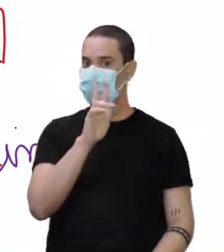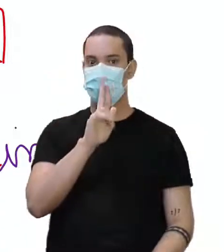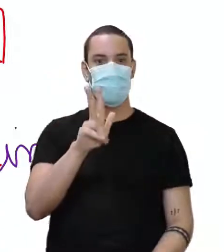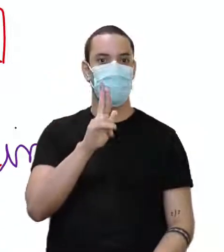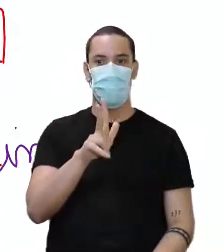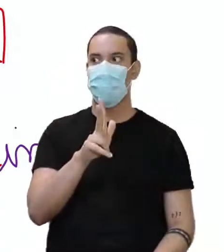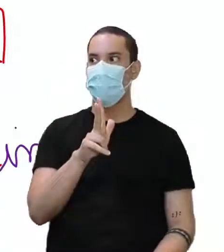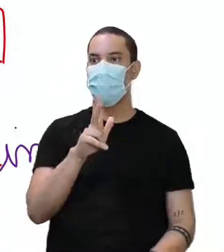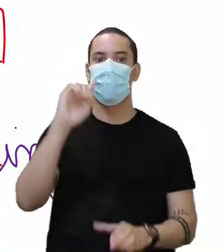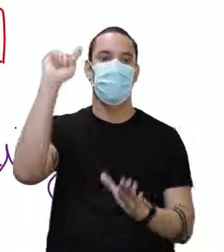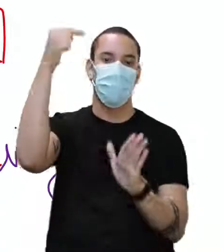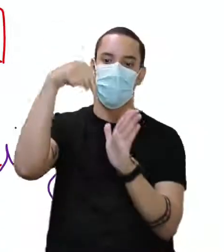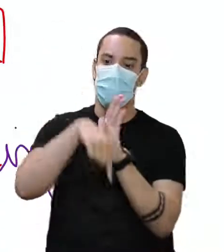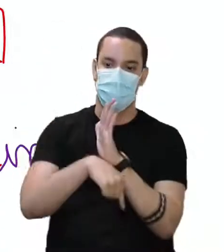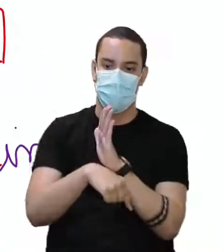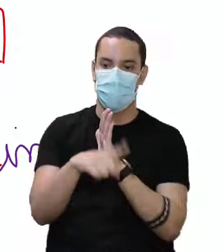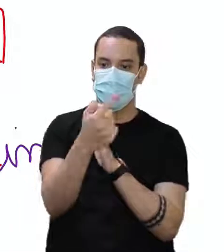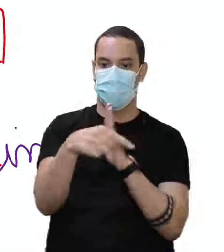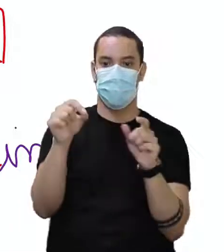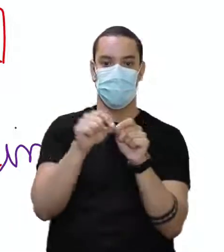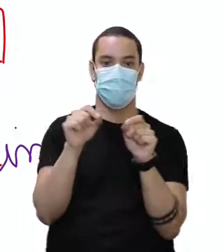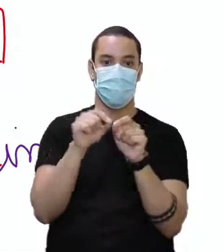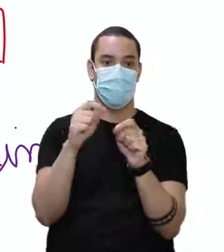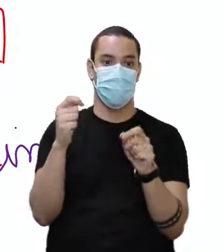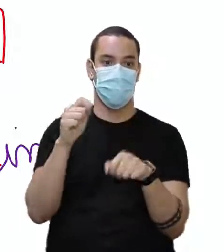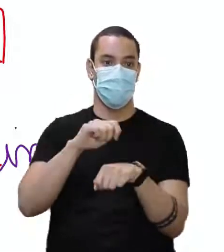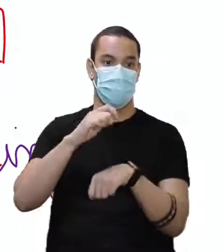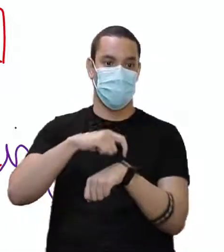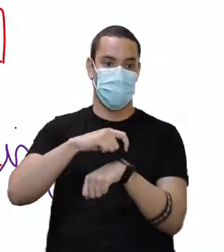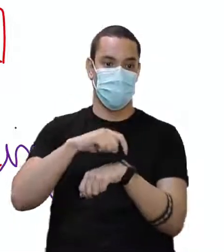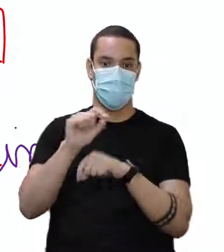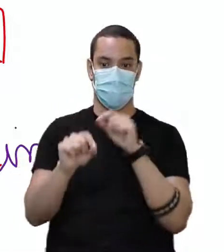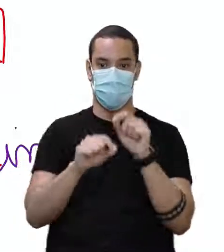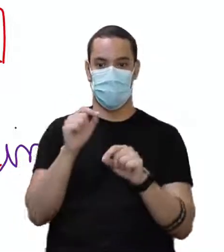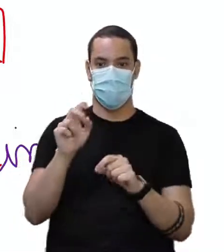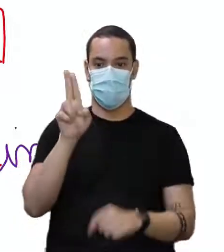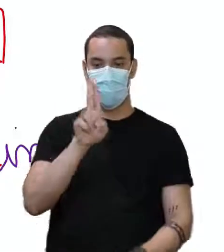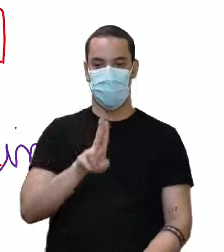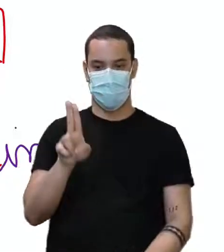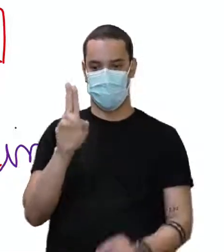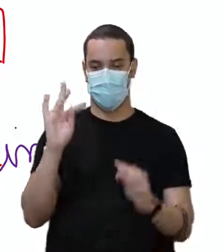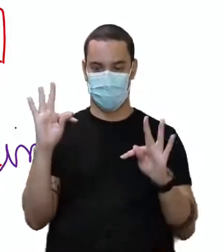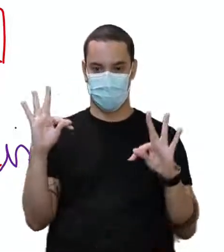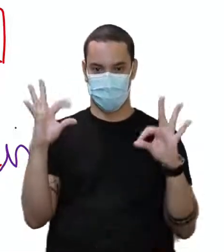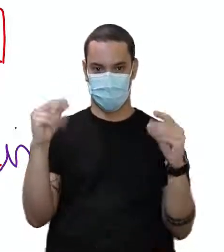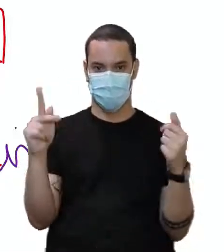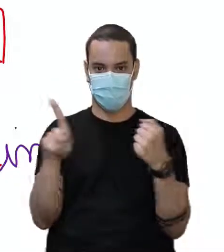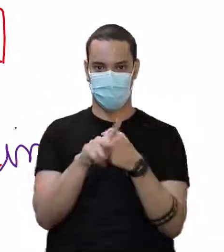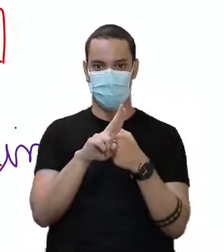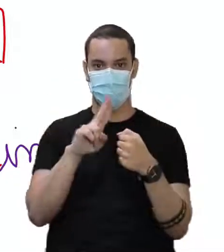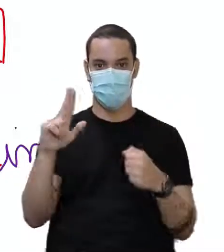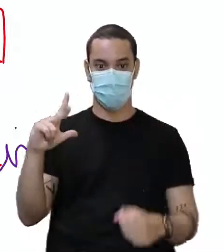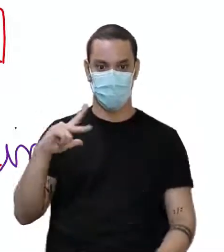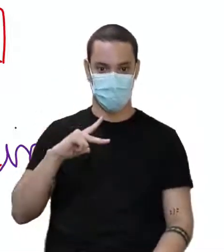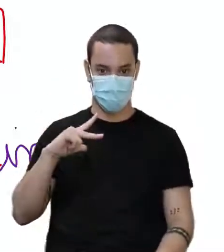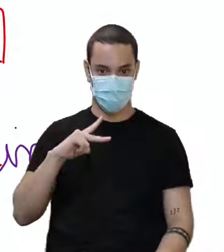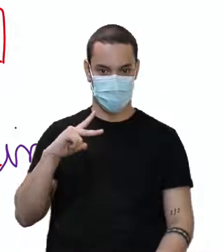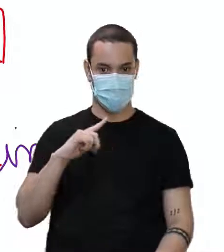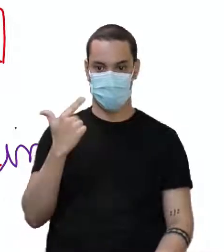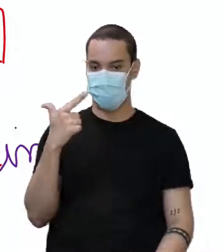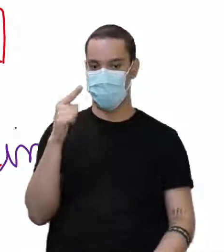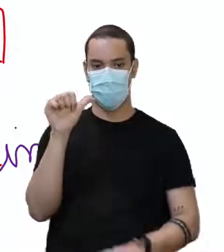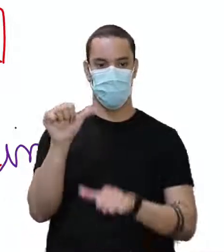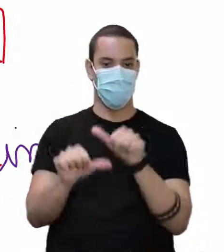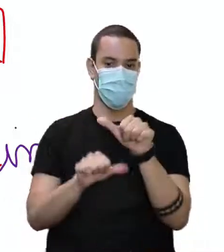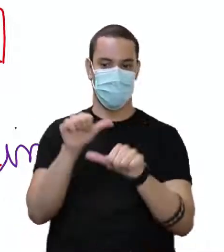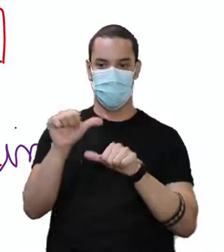de muito diferente. Você só precisa saber disso, desse ing e ele vai ser usado com todos os pronomes pessoais. Não vai ter essa